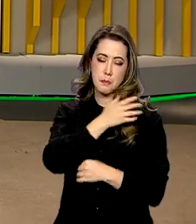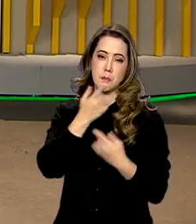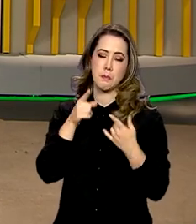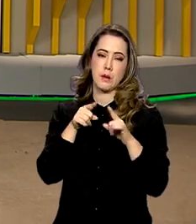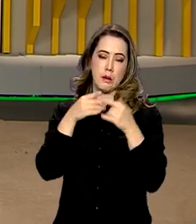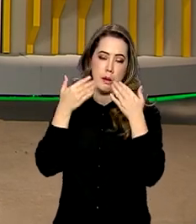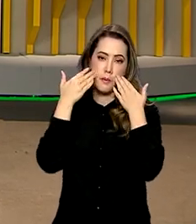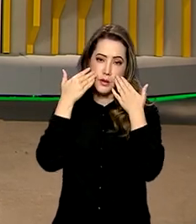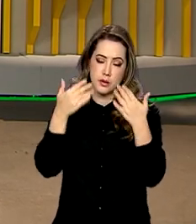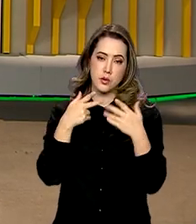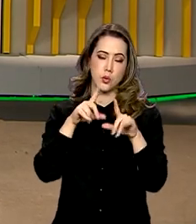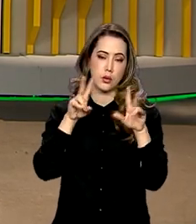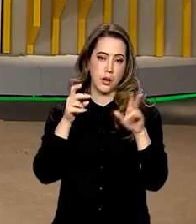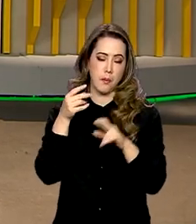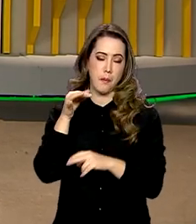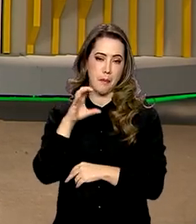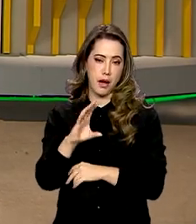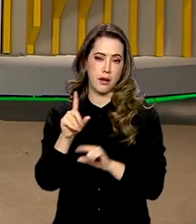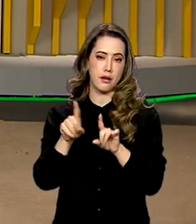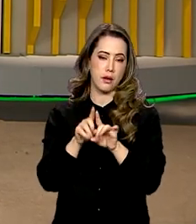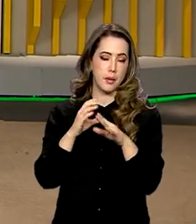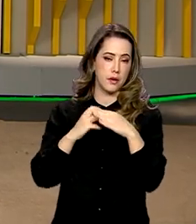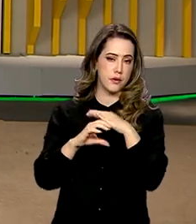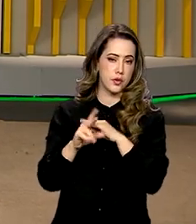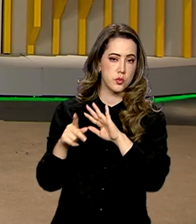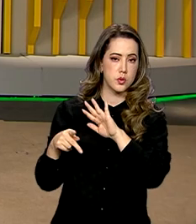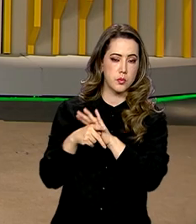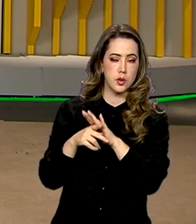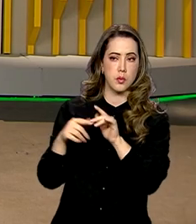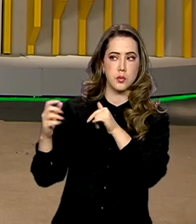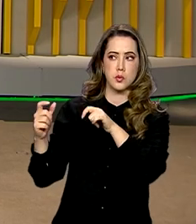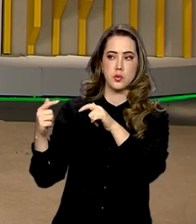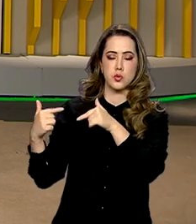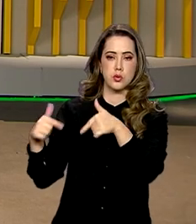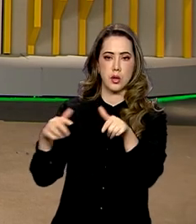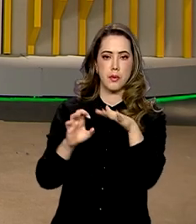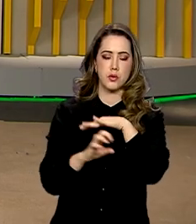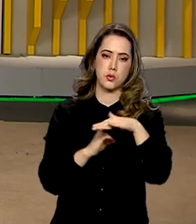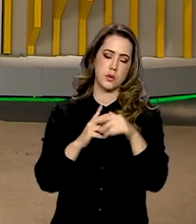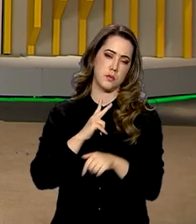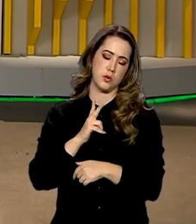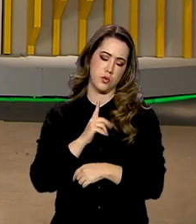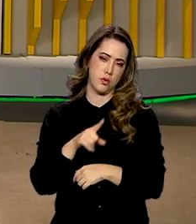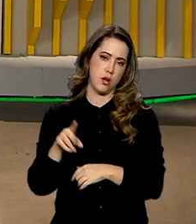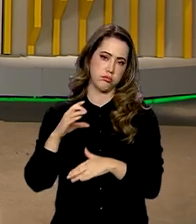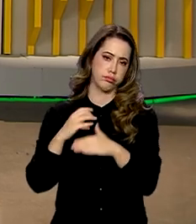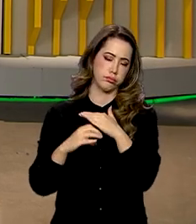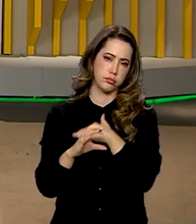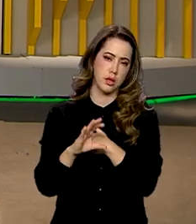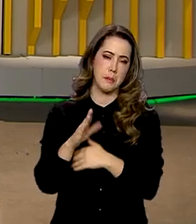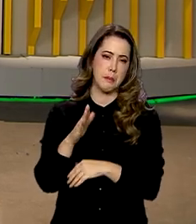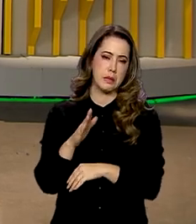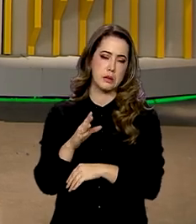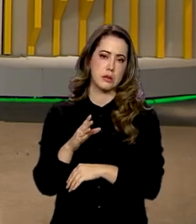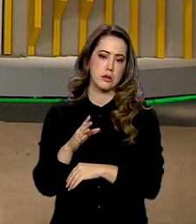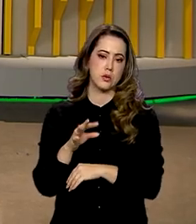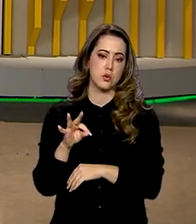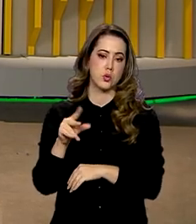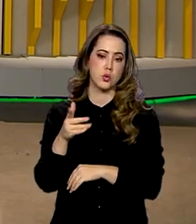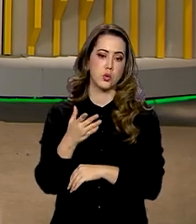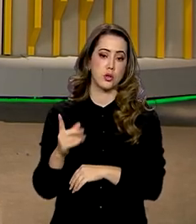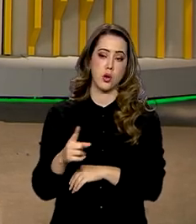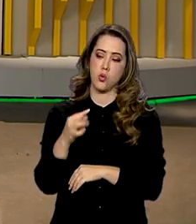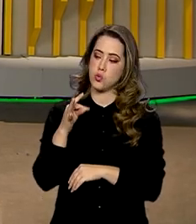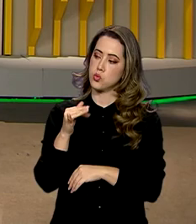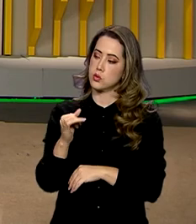investimentos do governo, tem também muito investimento da iniciativa privada. Estão previstos aí investimentos na ordem, no total de